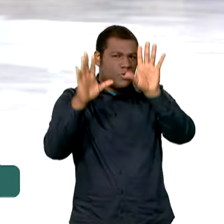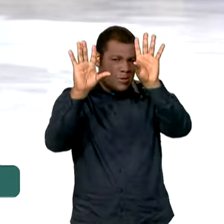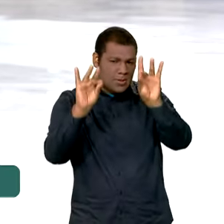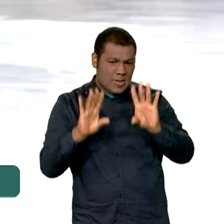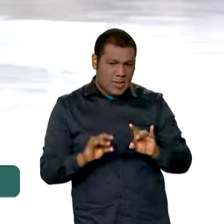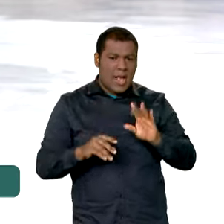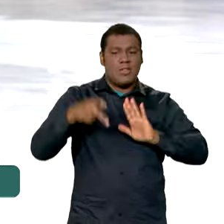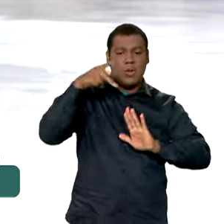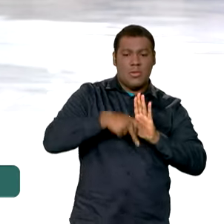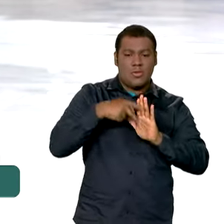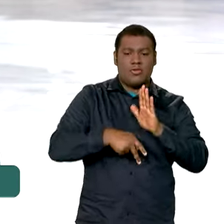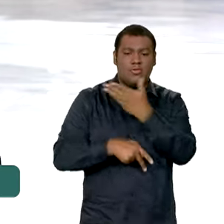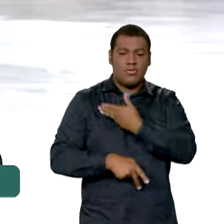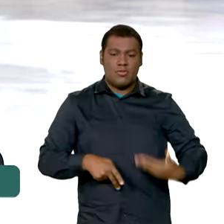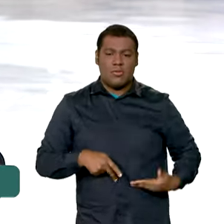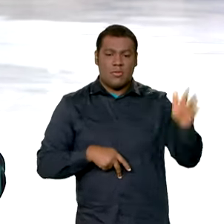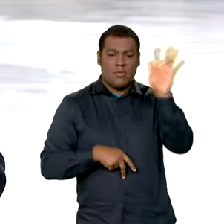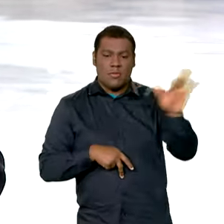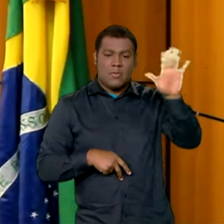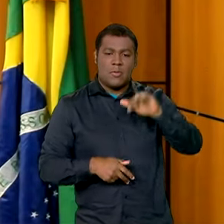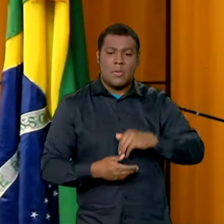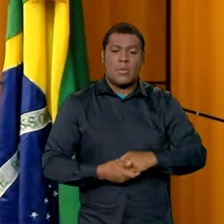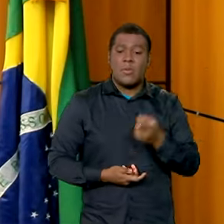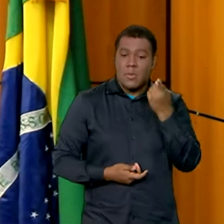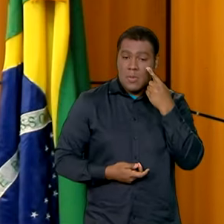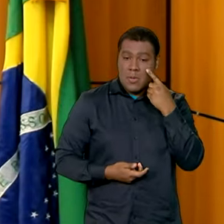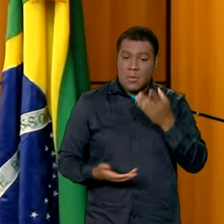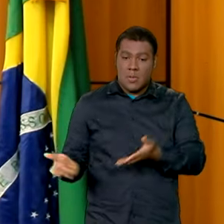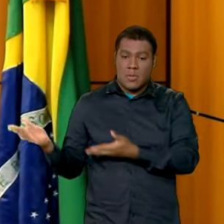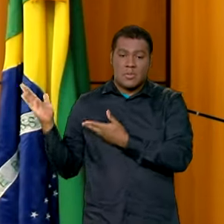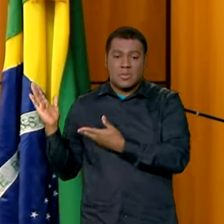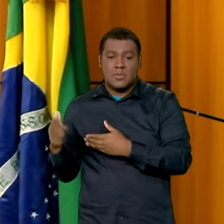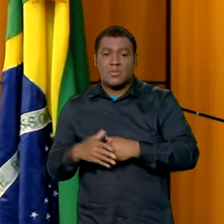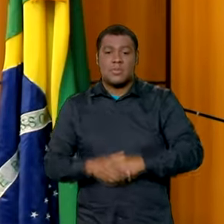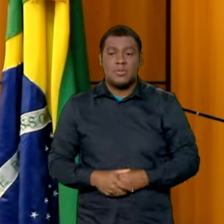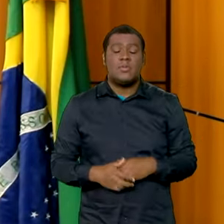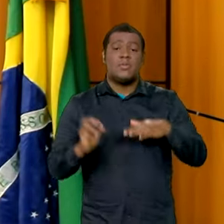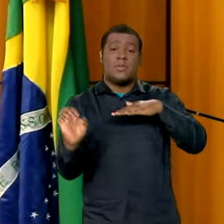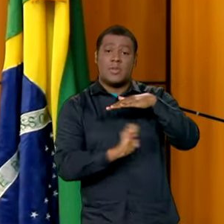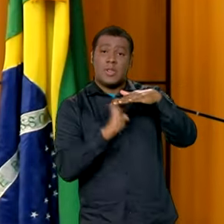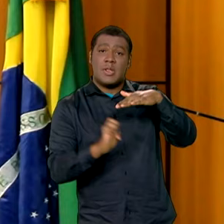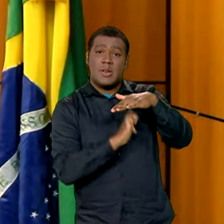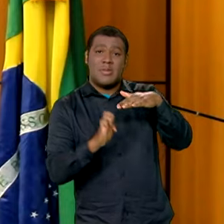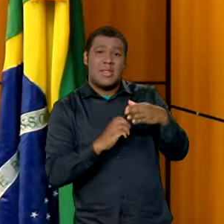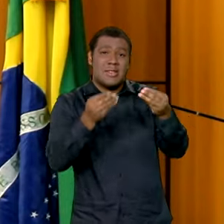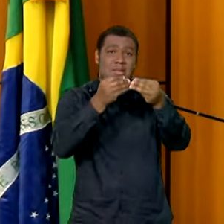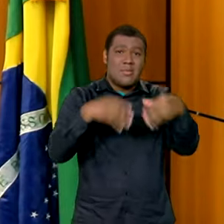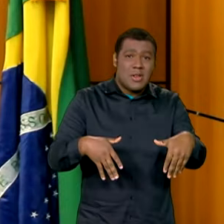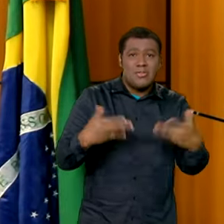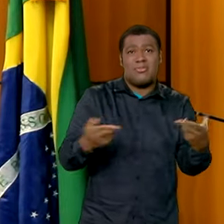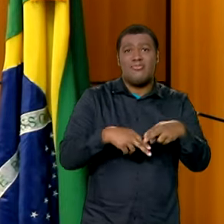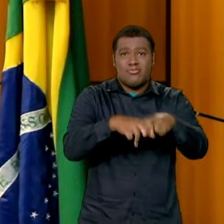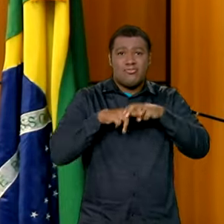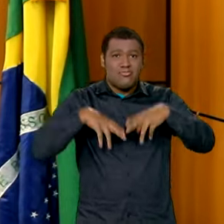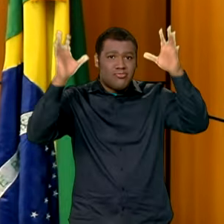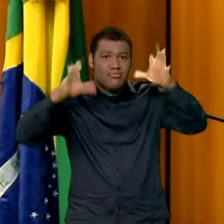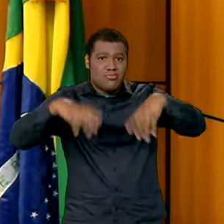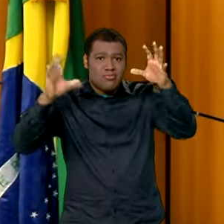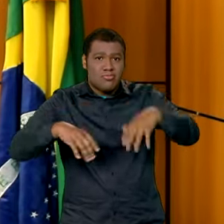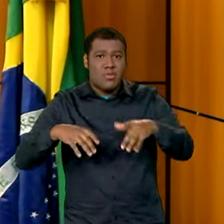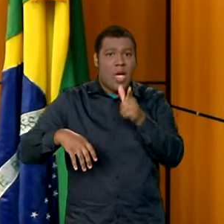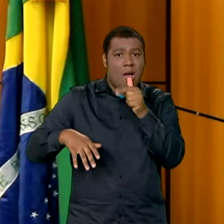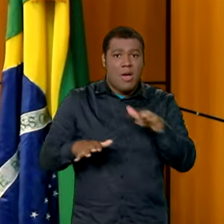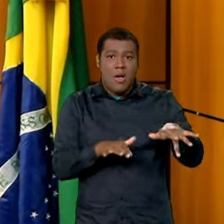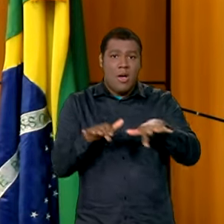esse projeto do governo federal. Vamos ver. Essas empresas atingidas por essa catástrofe terão a possibilidade